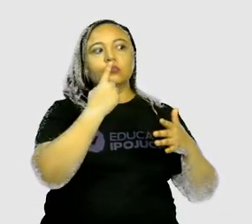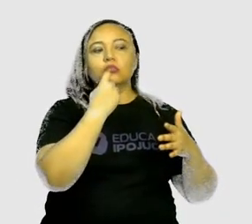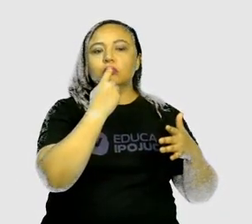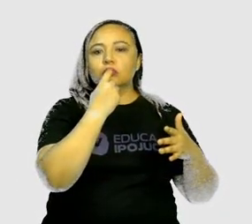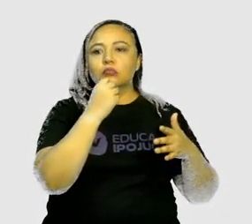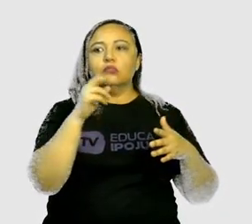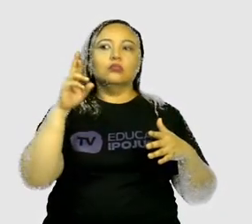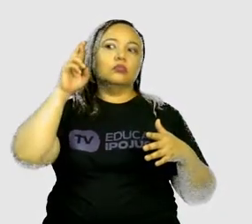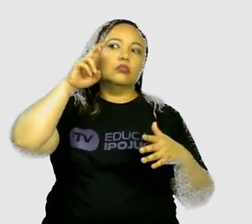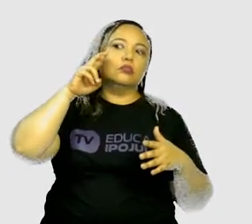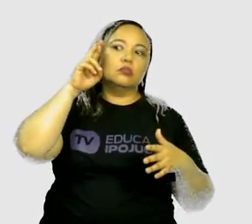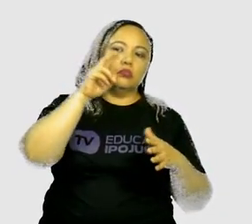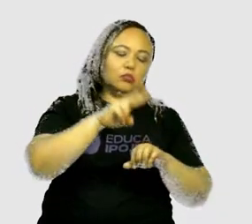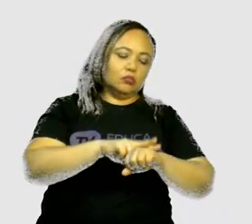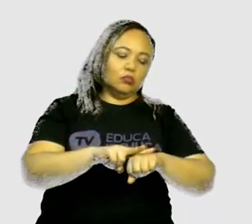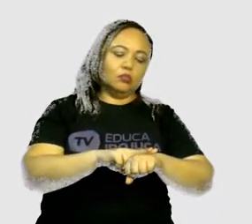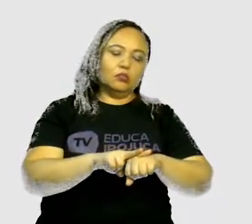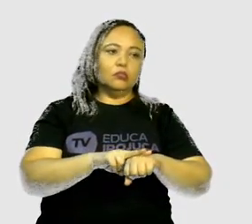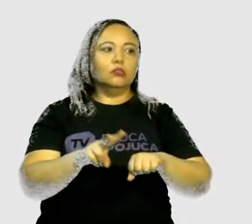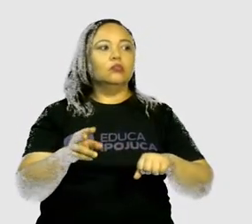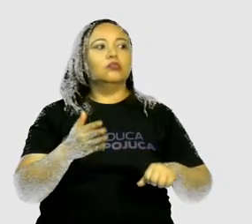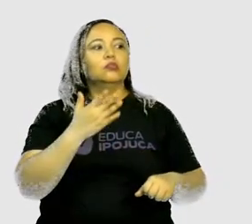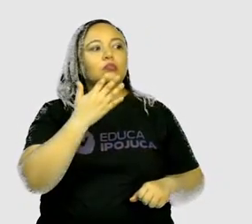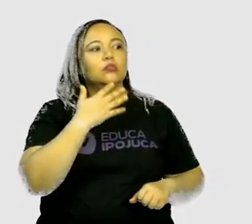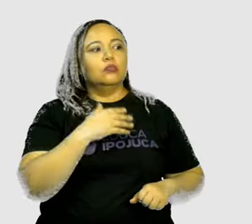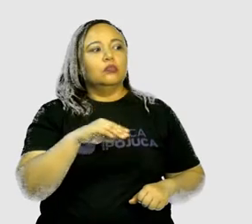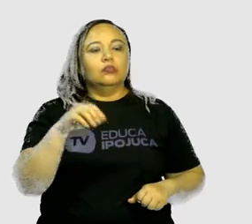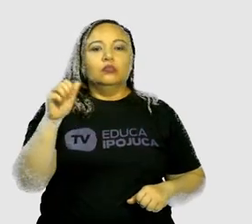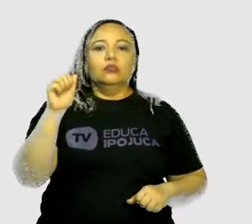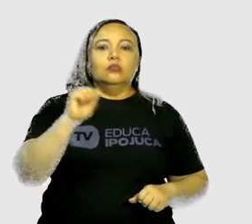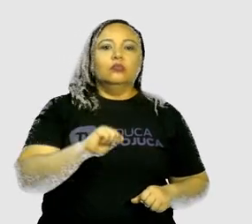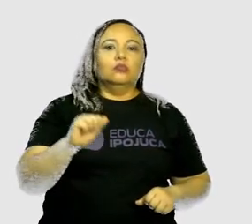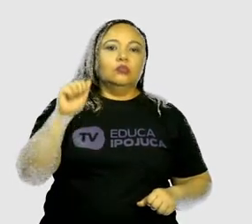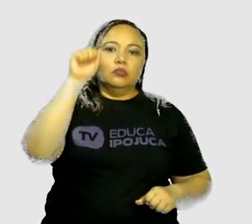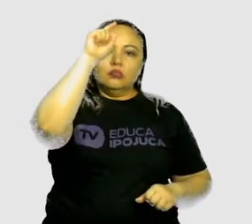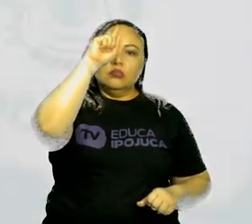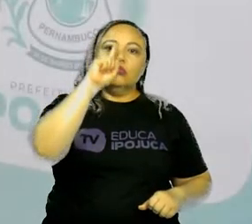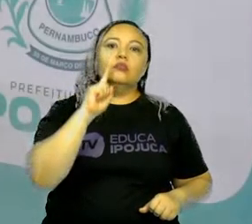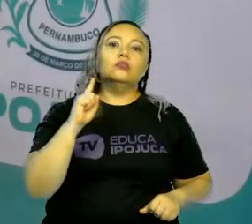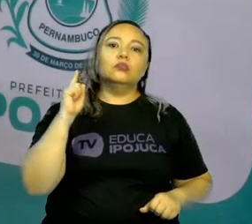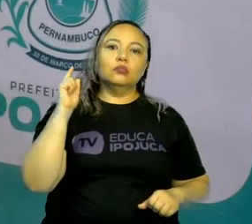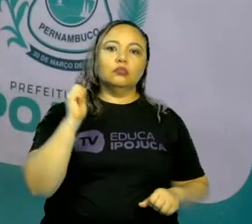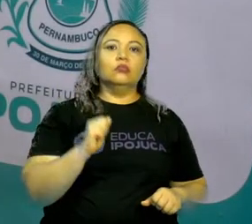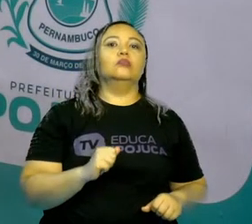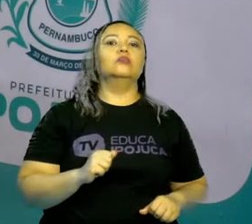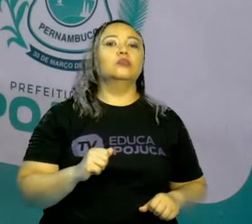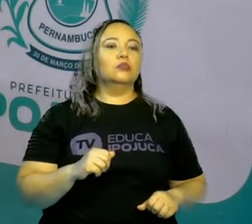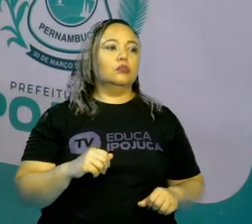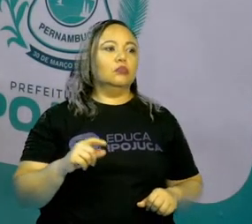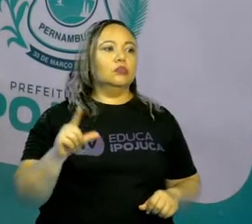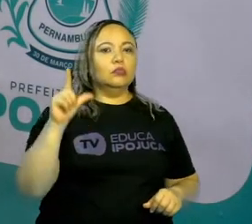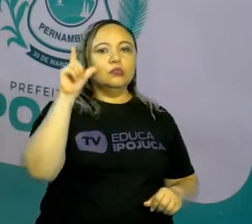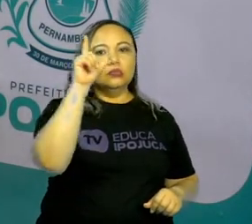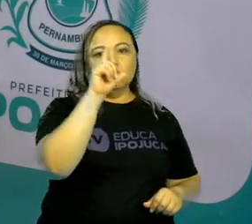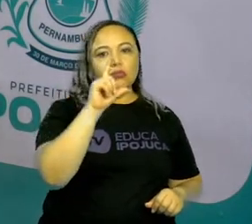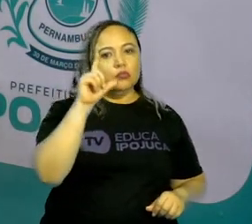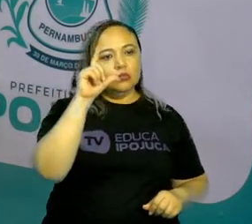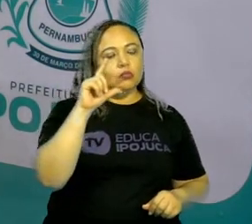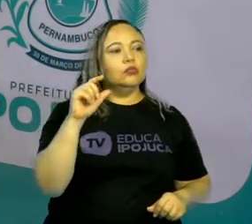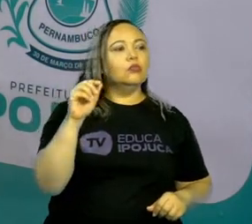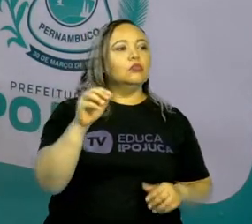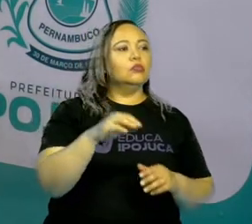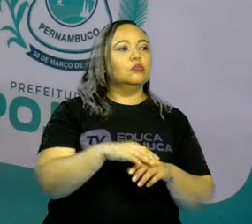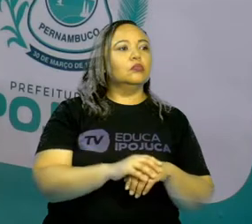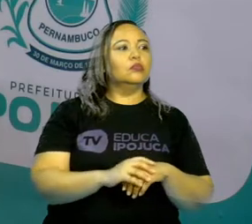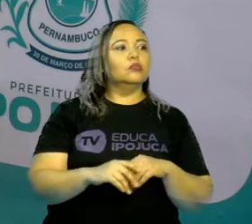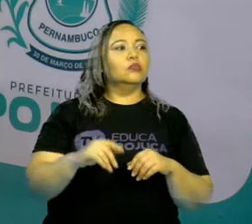um rosa, verde, um amarelo, um lilás e um azul. Então, que